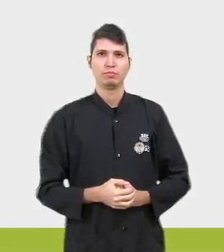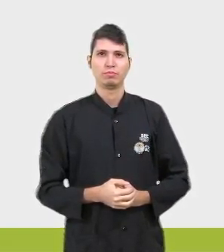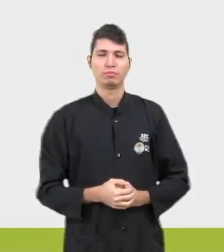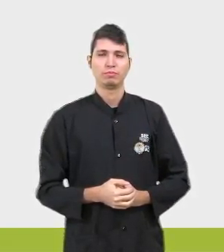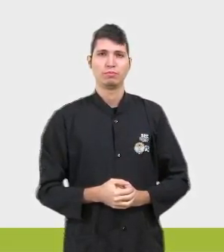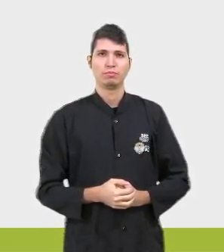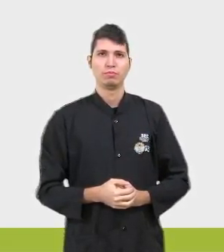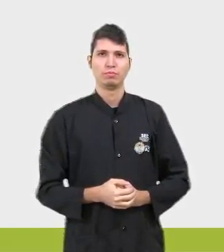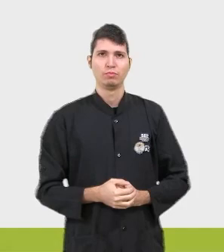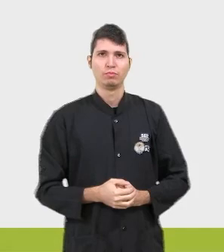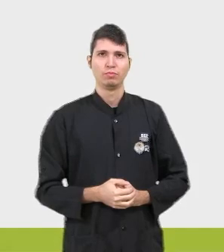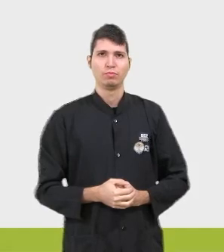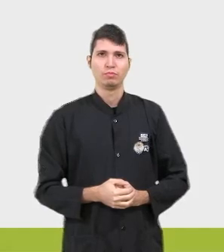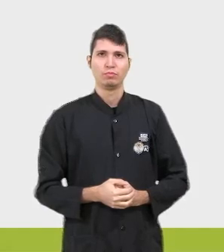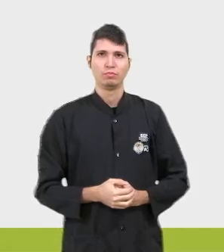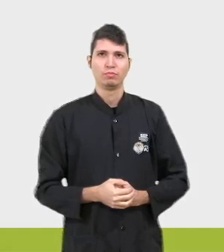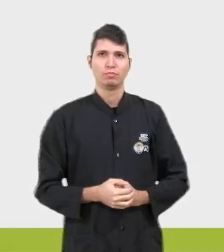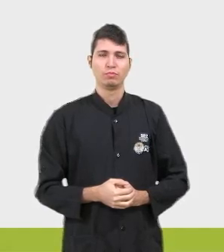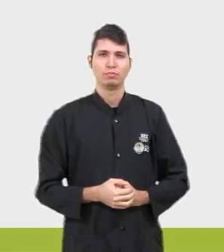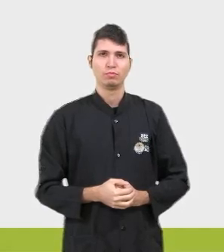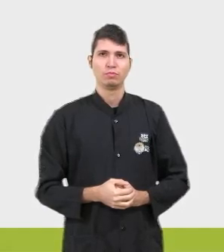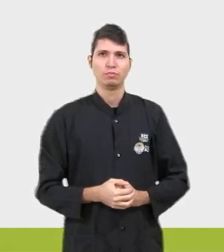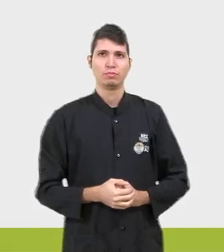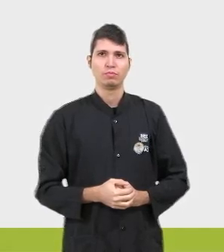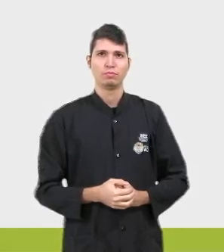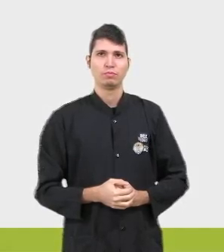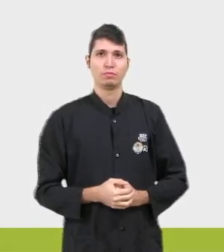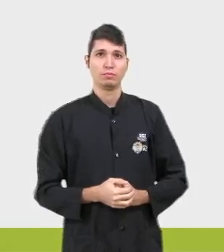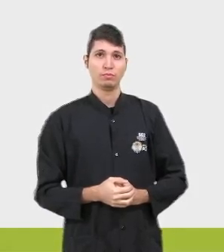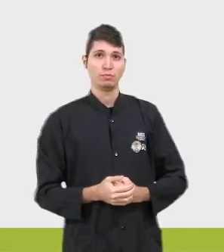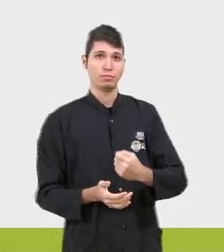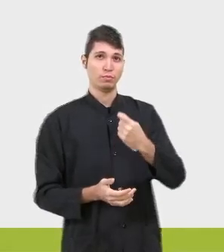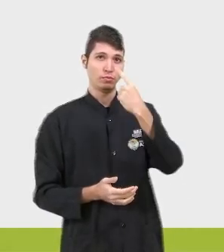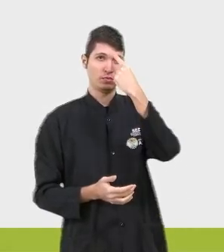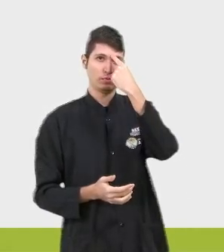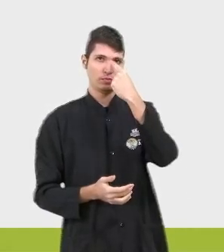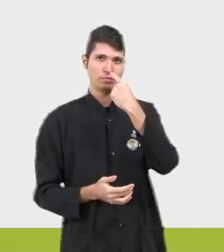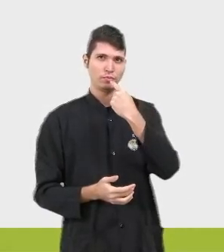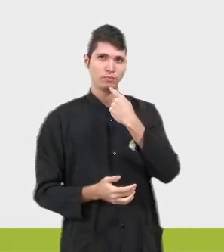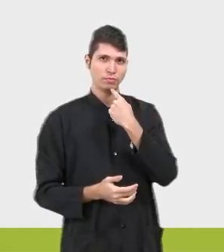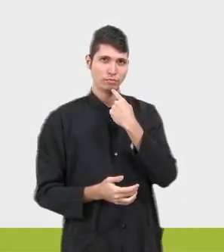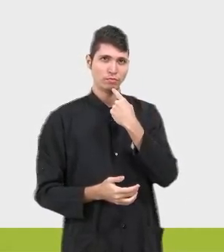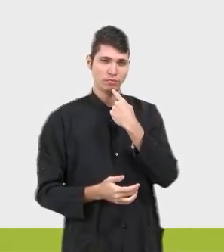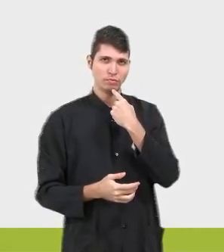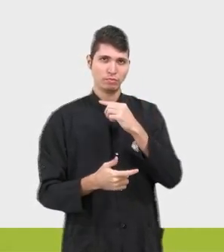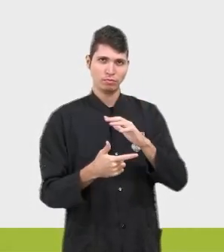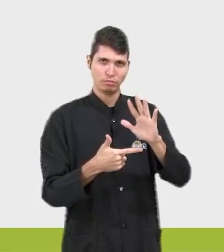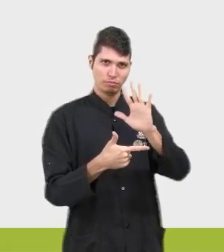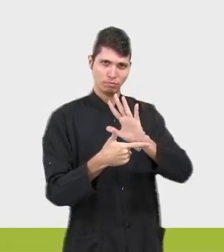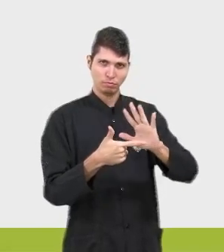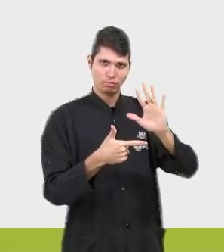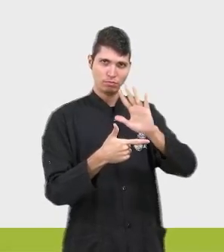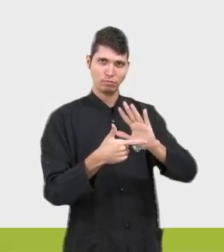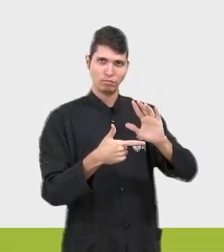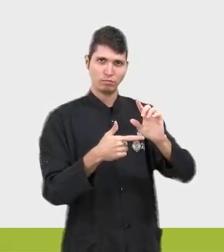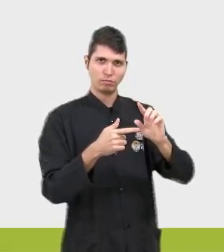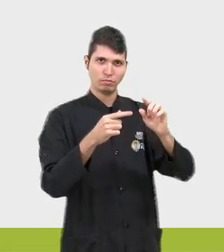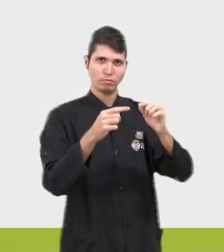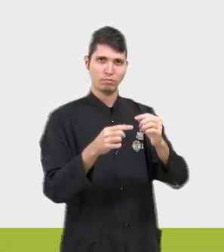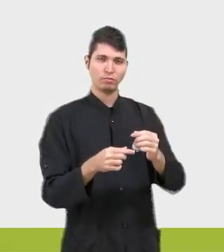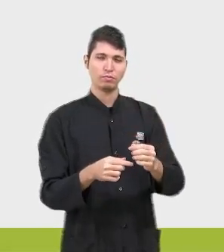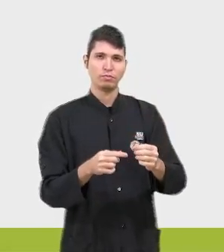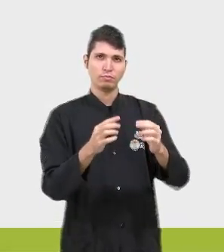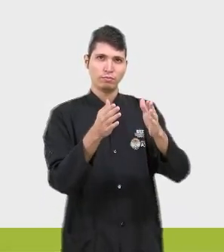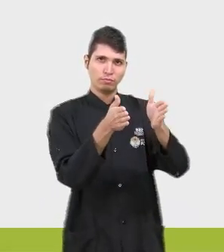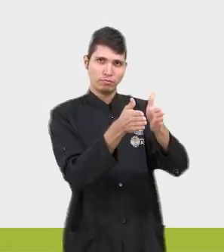uma resolução para ela. Primeiro, a gente tem uma figura plana como essa, né? Que, automaticamente, a gente tem a ideia de um retângulo, tá, gente?